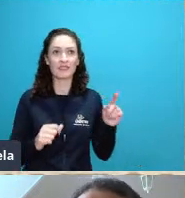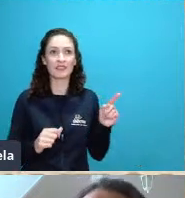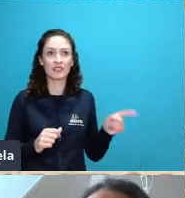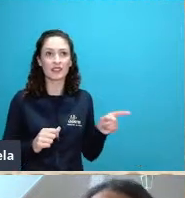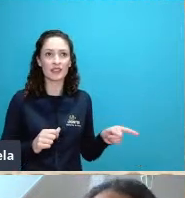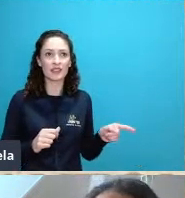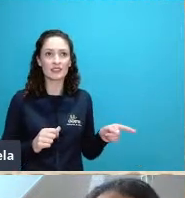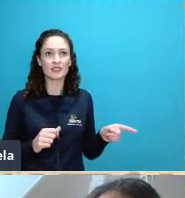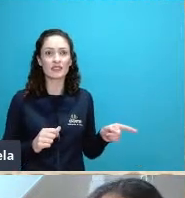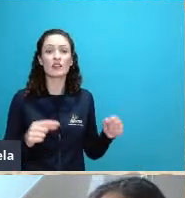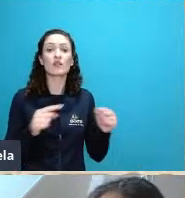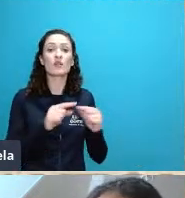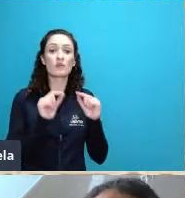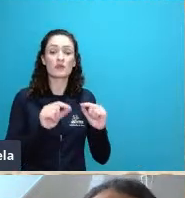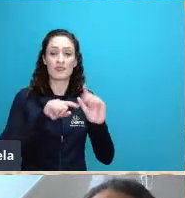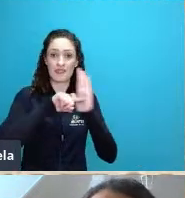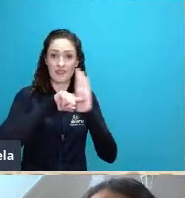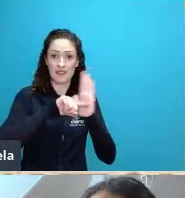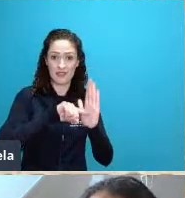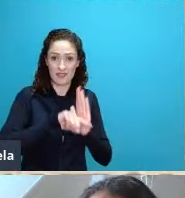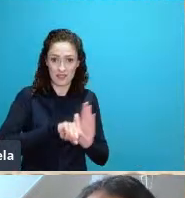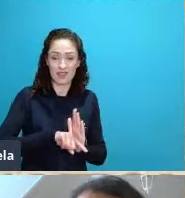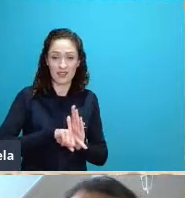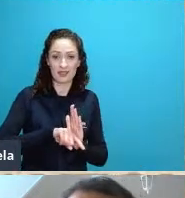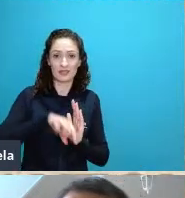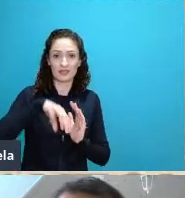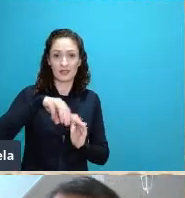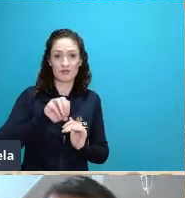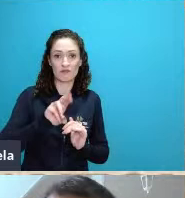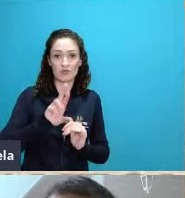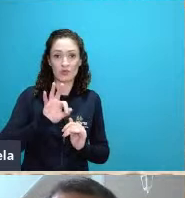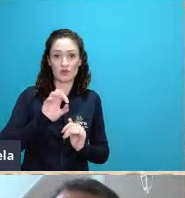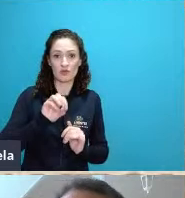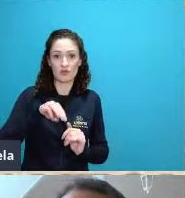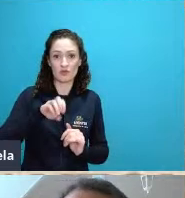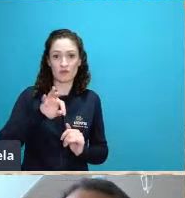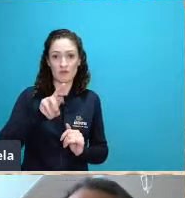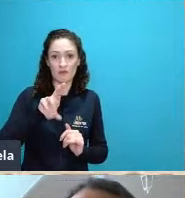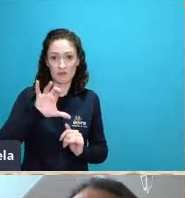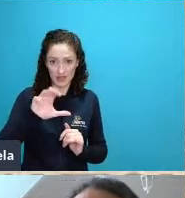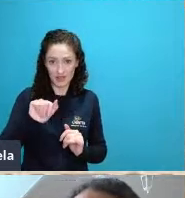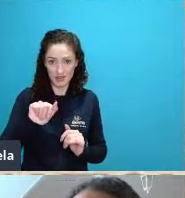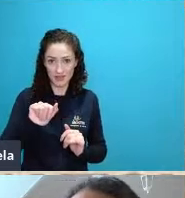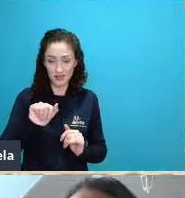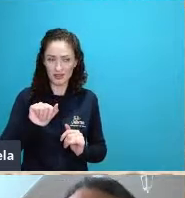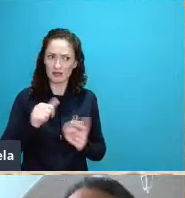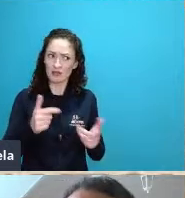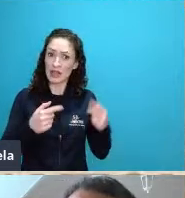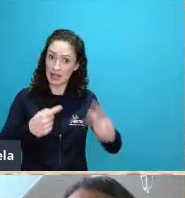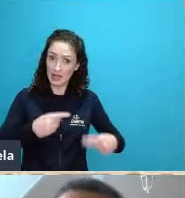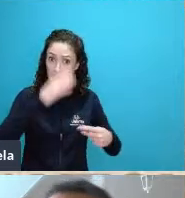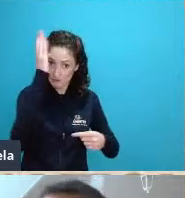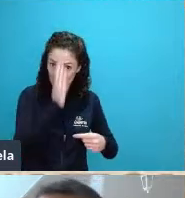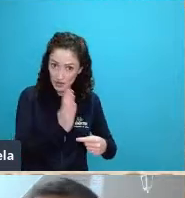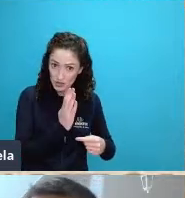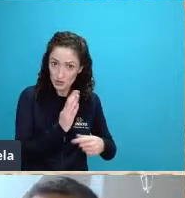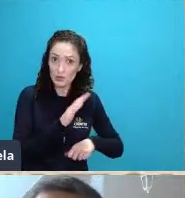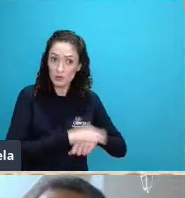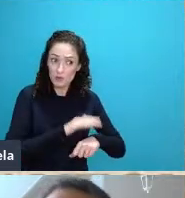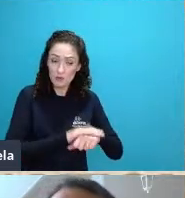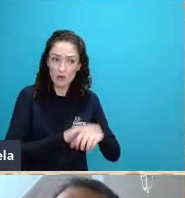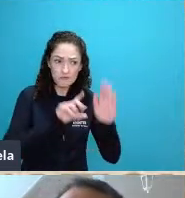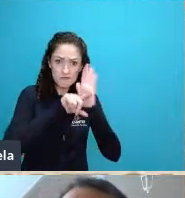no âmbito brasileiro foi o Cristofoletti o grande divulgador o